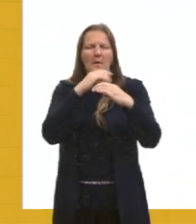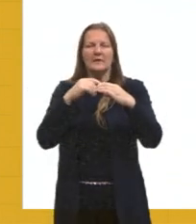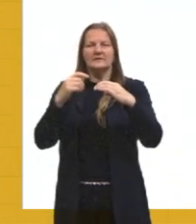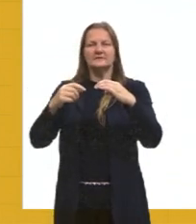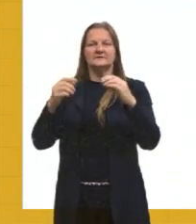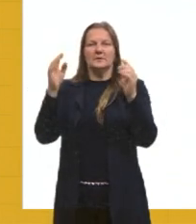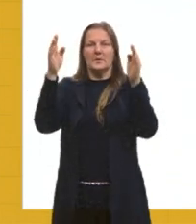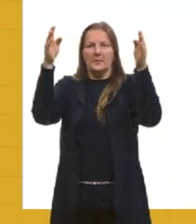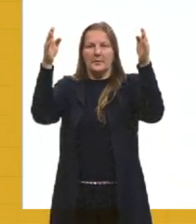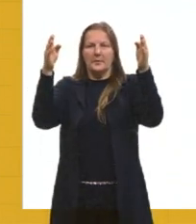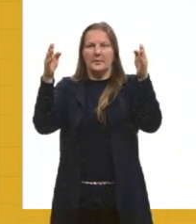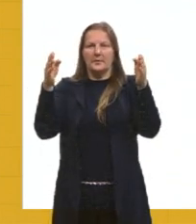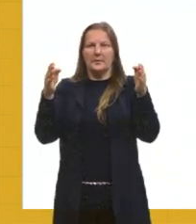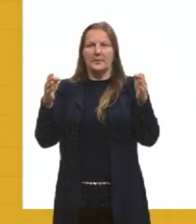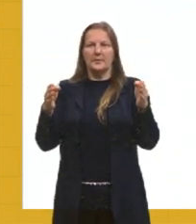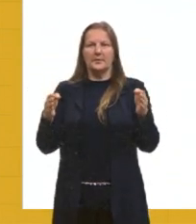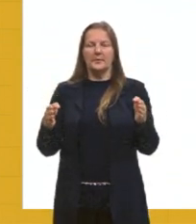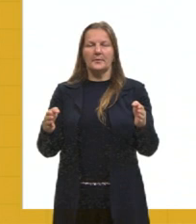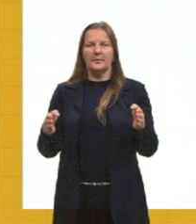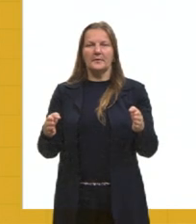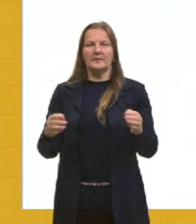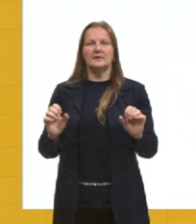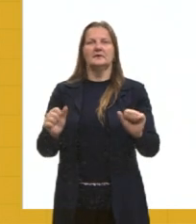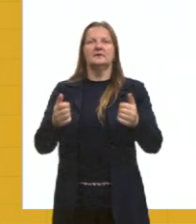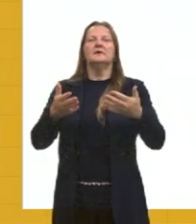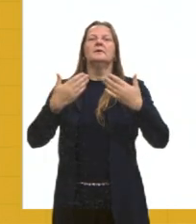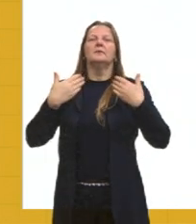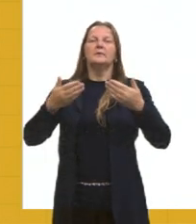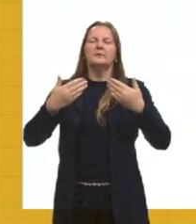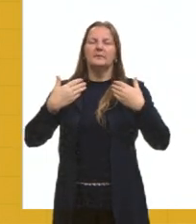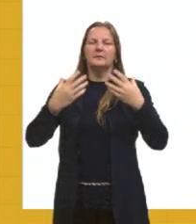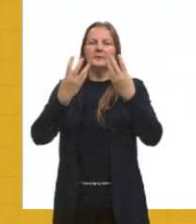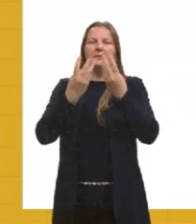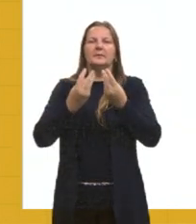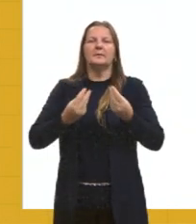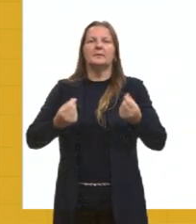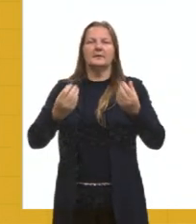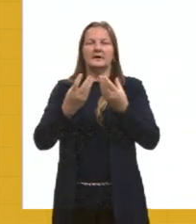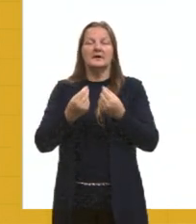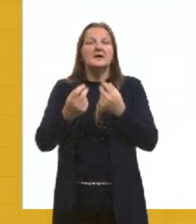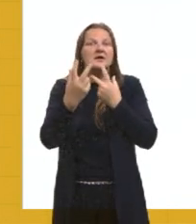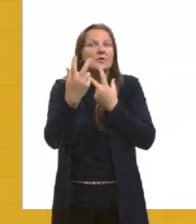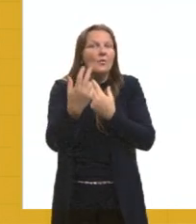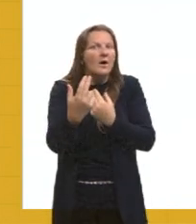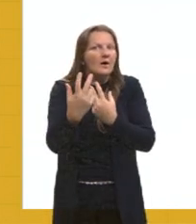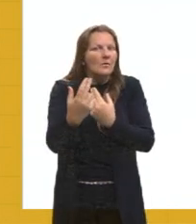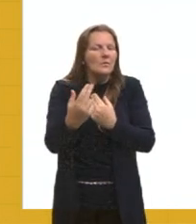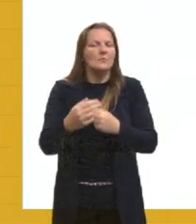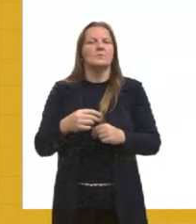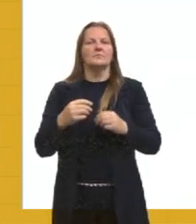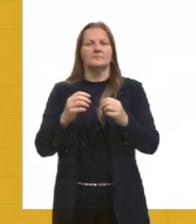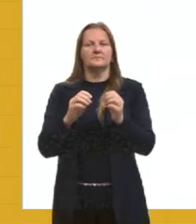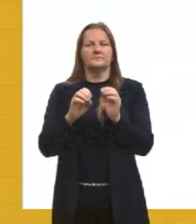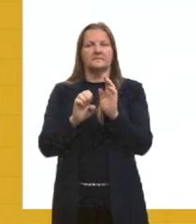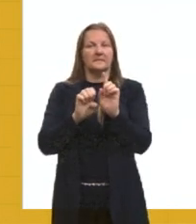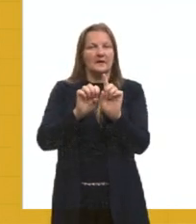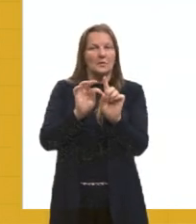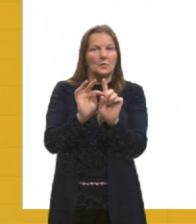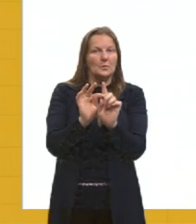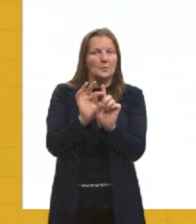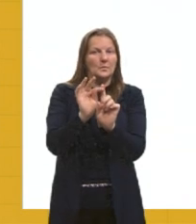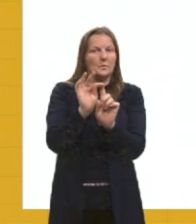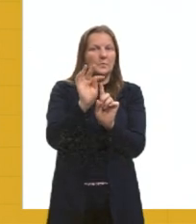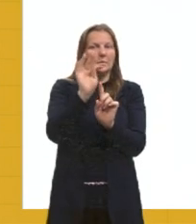janelas, né, ele começa a melhorar ali a temperatura dentro dele, é igual, certo, a questão, só que a gente não tem